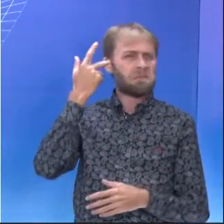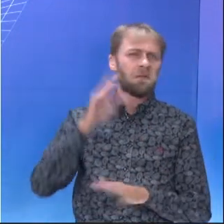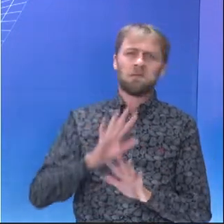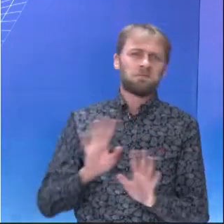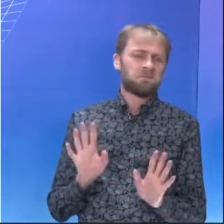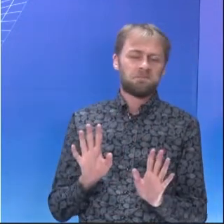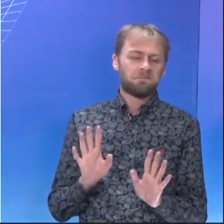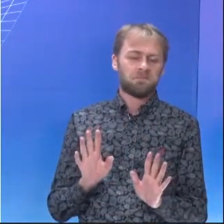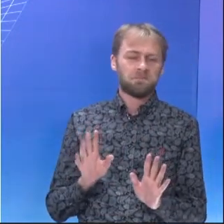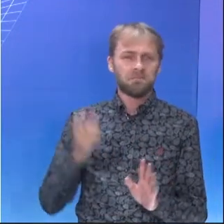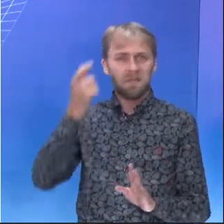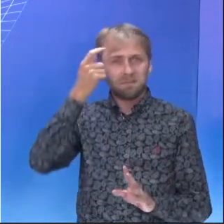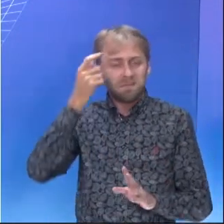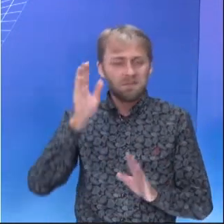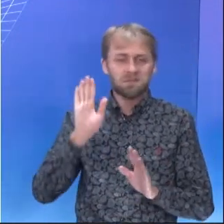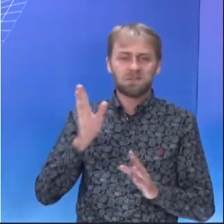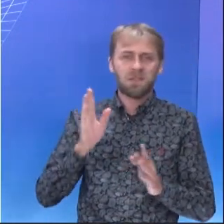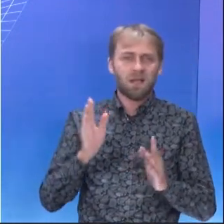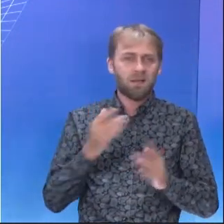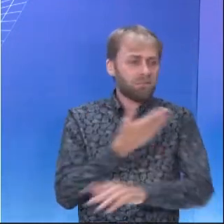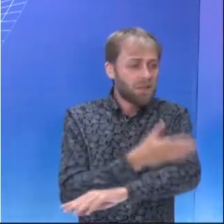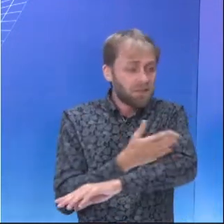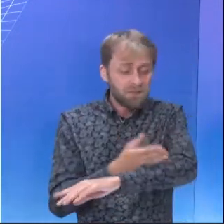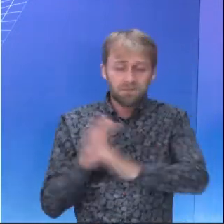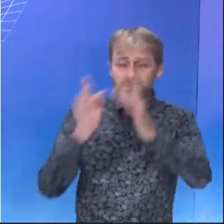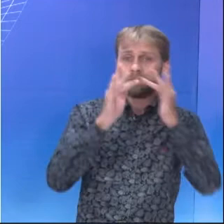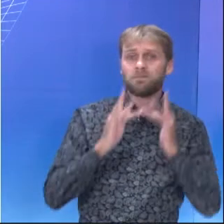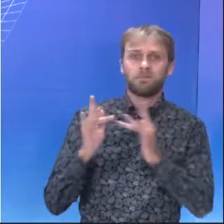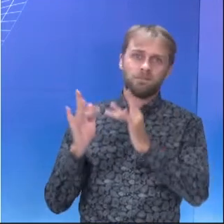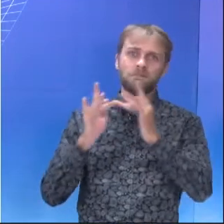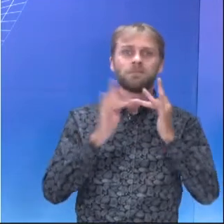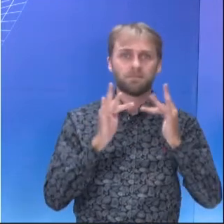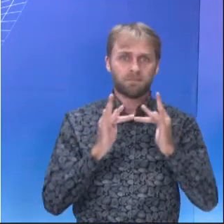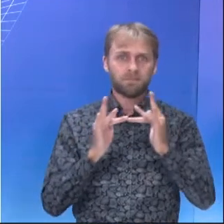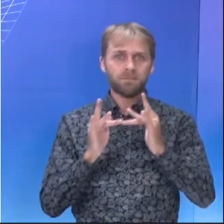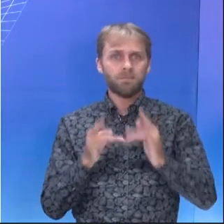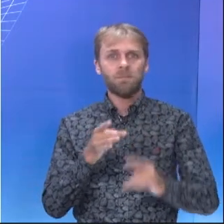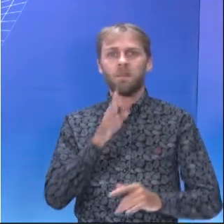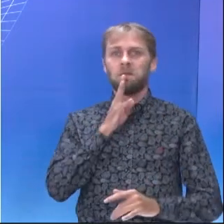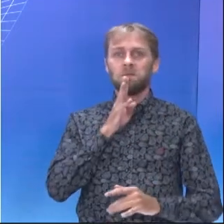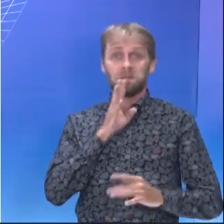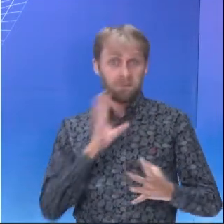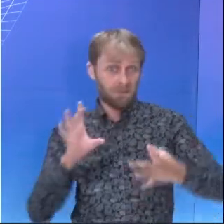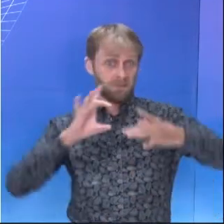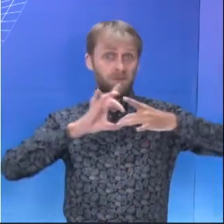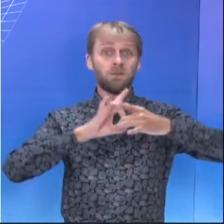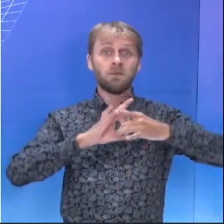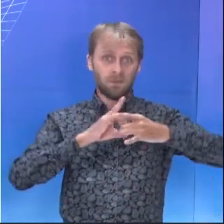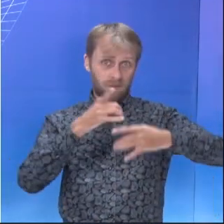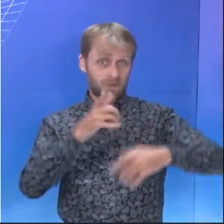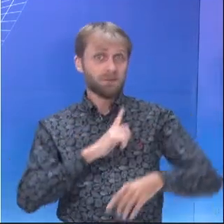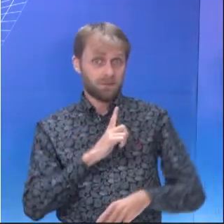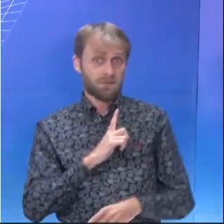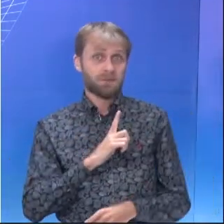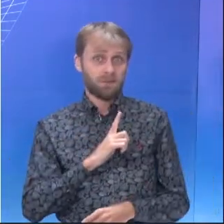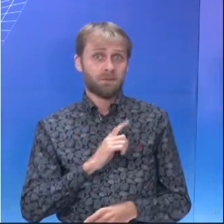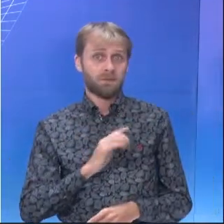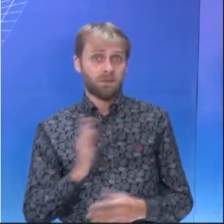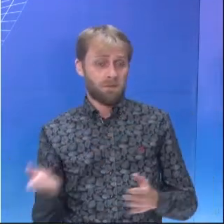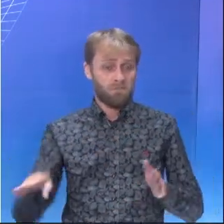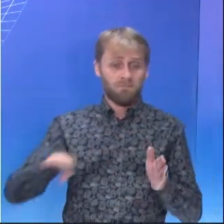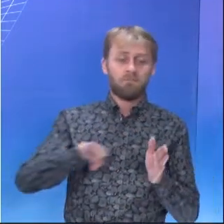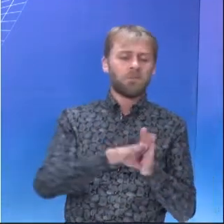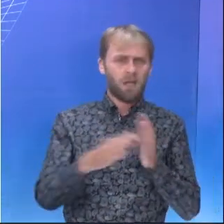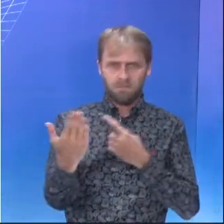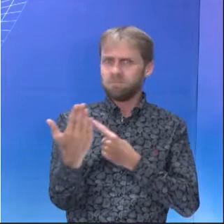acostumando com essas ligações. Então, esse conhecimento de mundo que você possui vai vir à